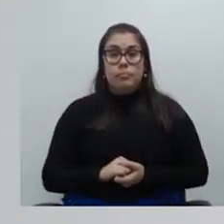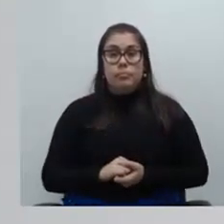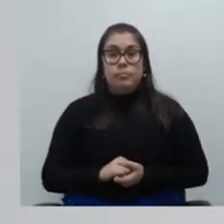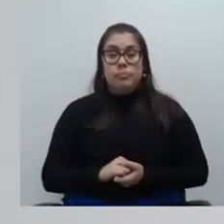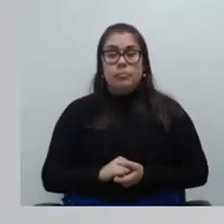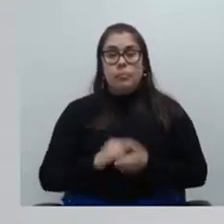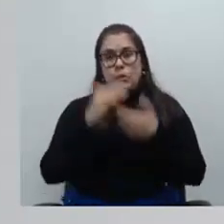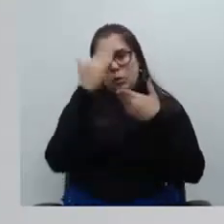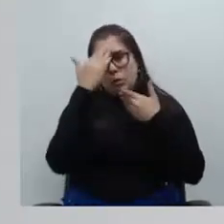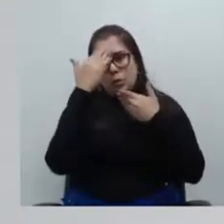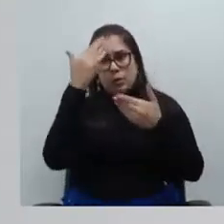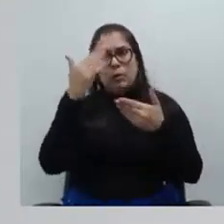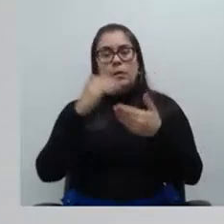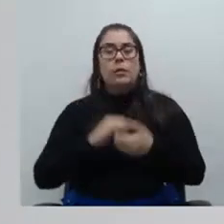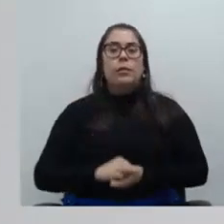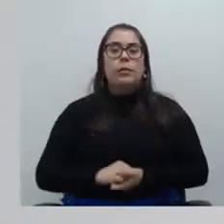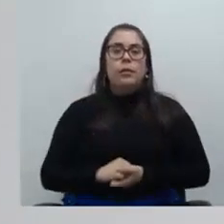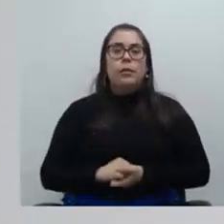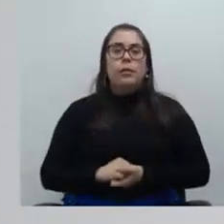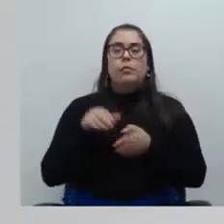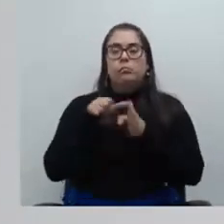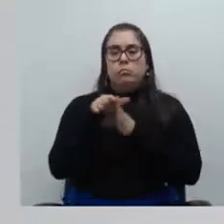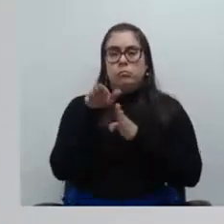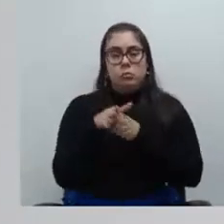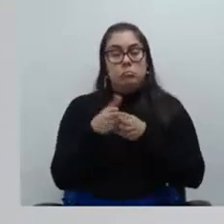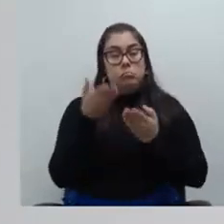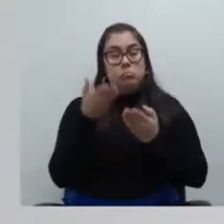eu agradeço e passo a palavra ao conselheiro